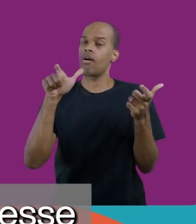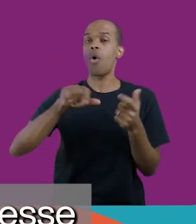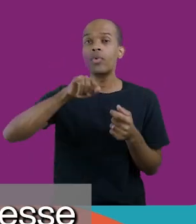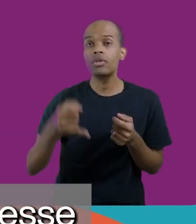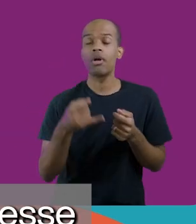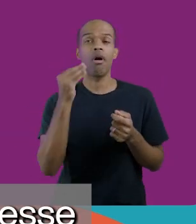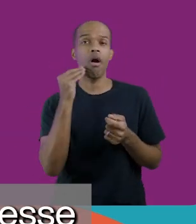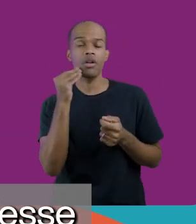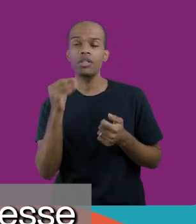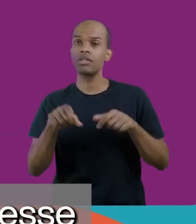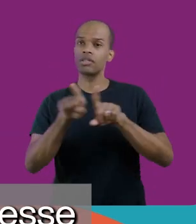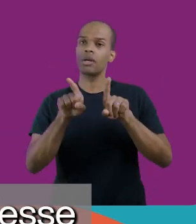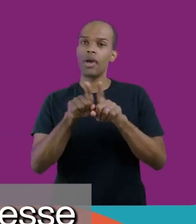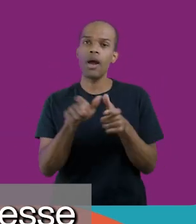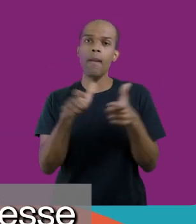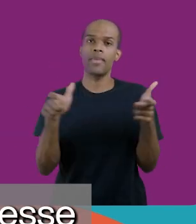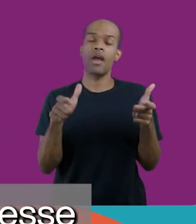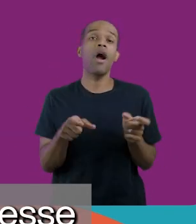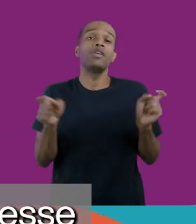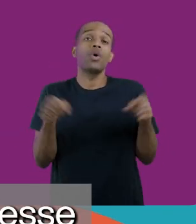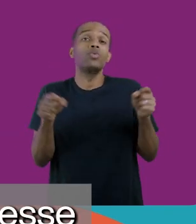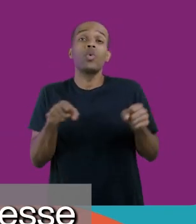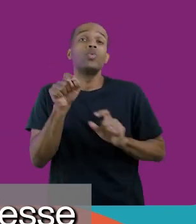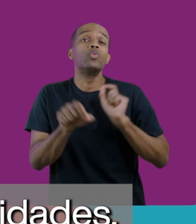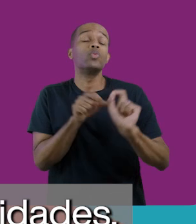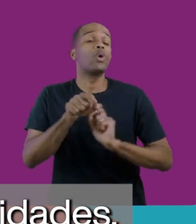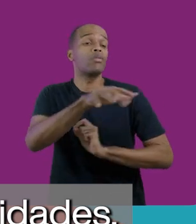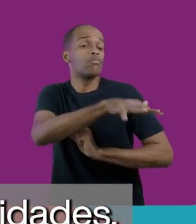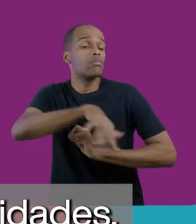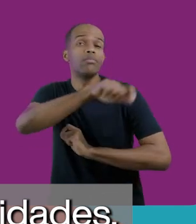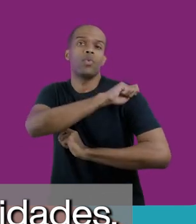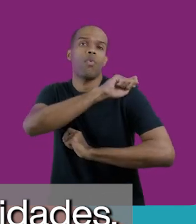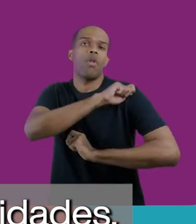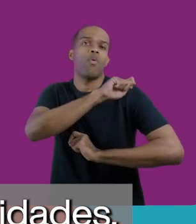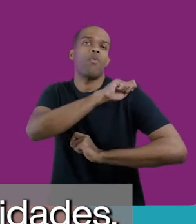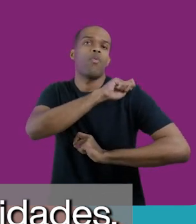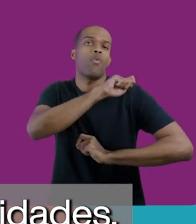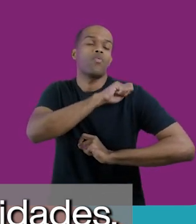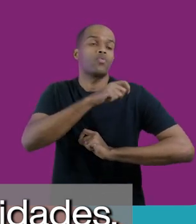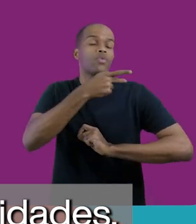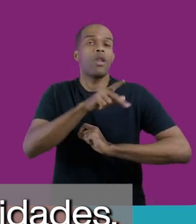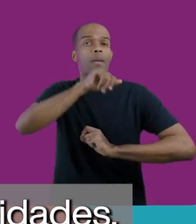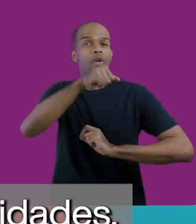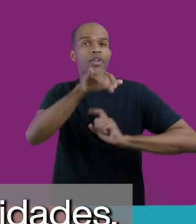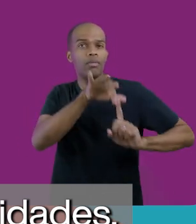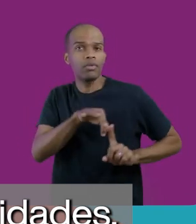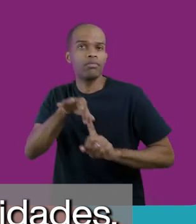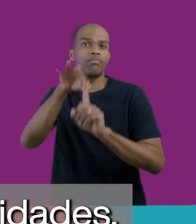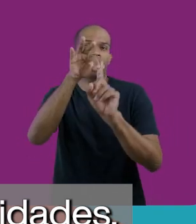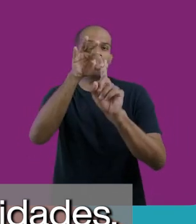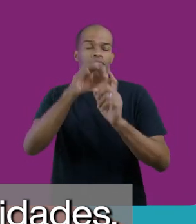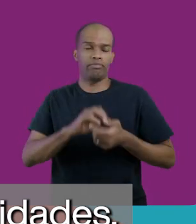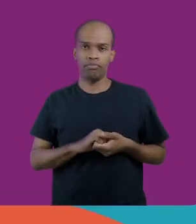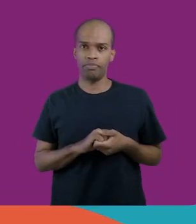e ampliar as condições para que o aluno pudesse protagonizar o aproveitamento dessas